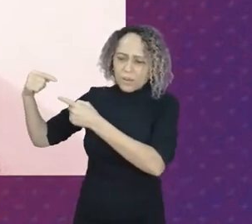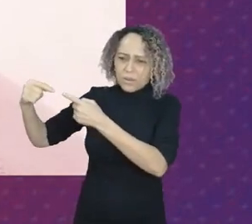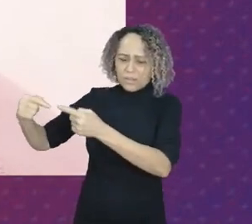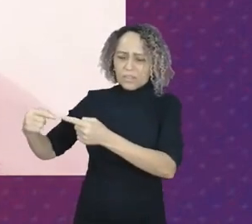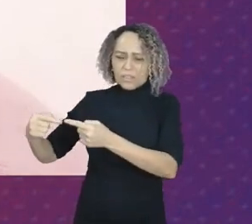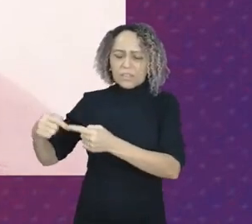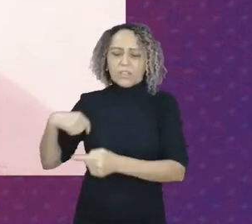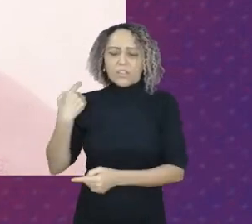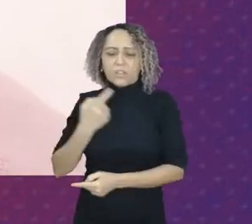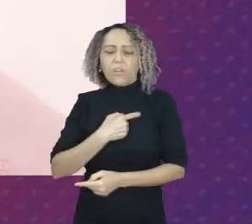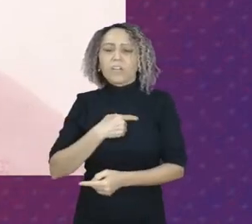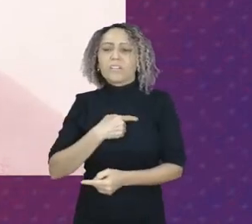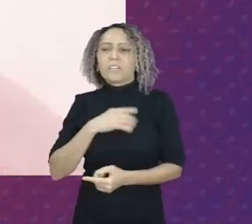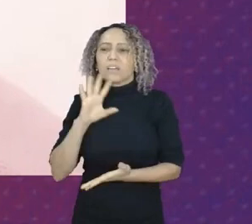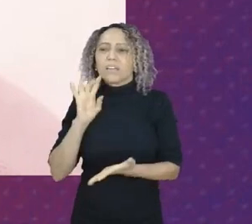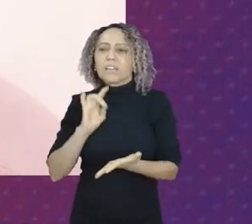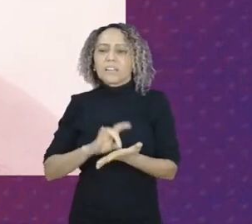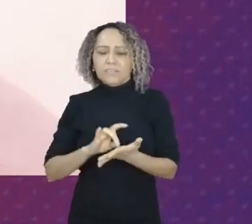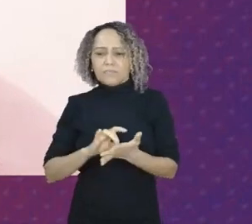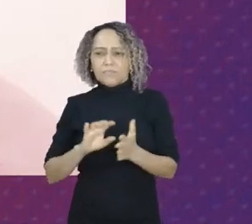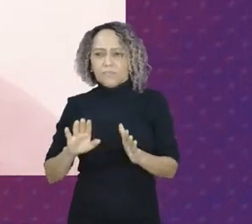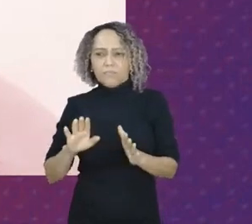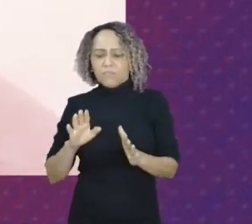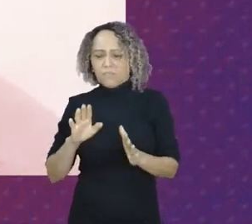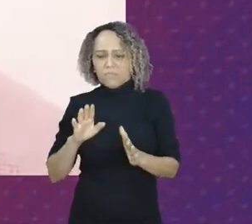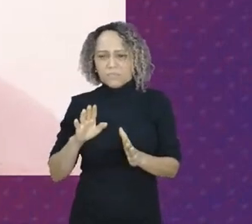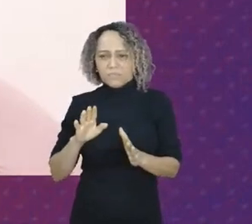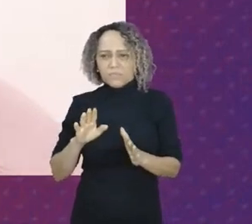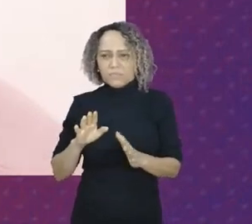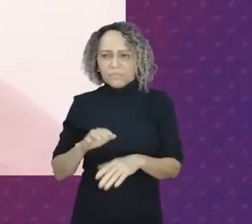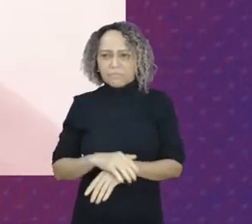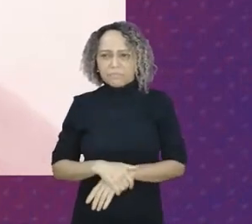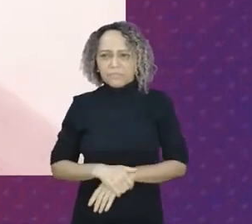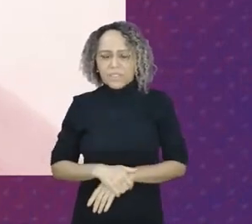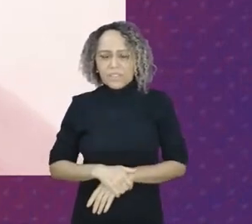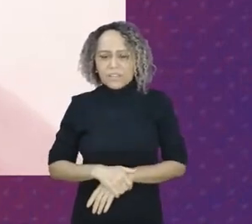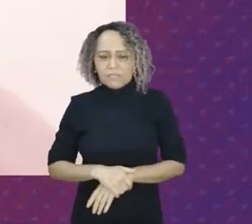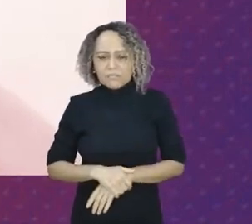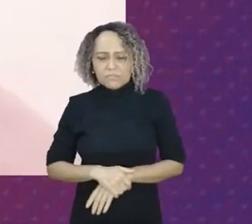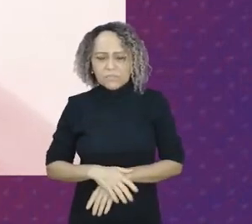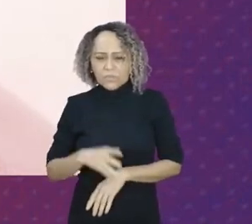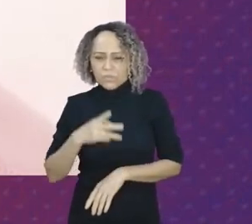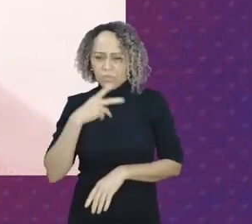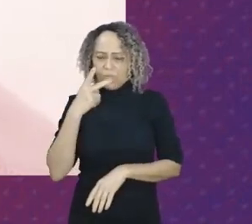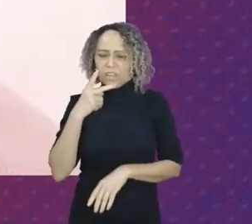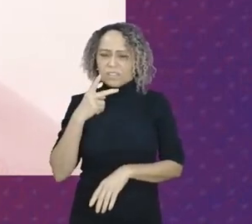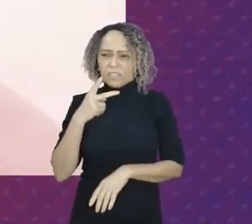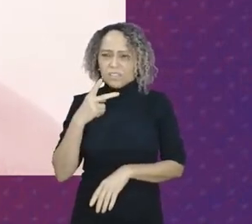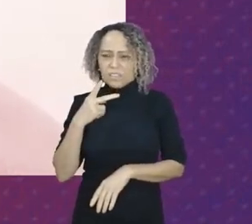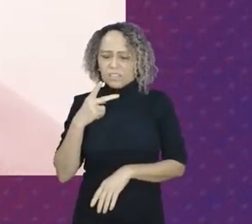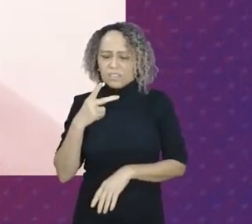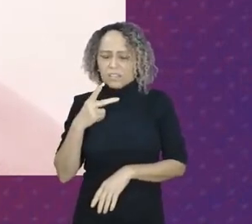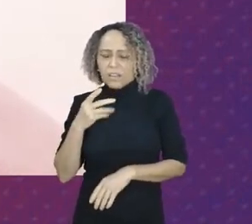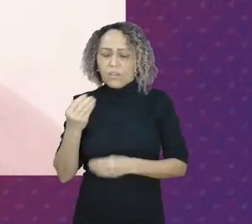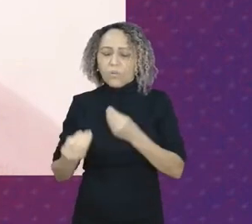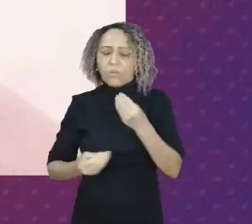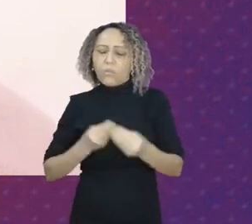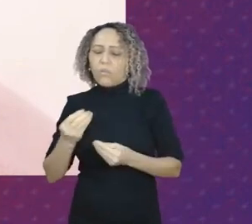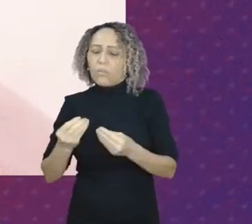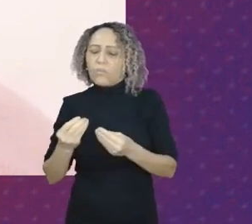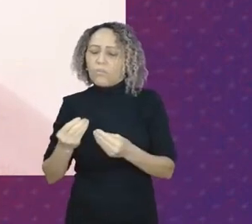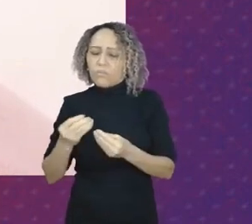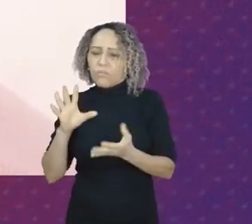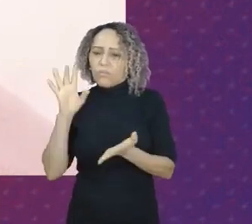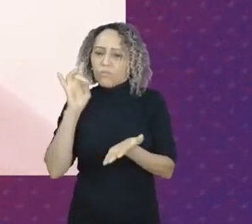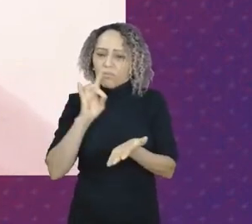nossa realidade no dia a dia nos seus mais diversos espaços mas trazendo a realidade